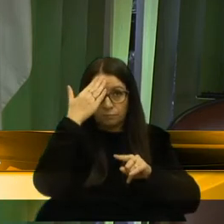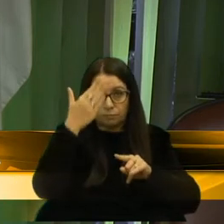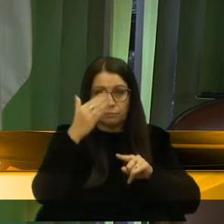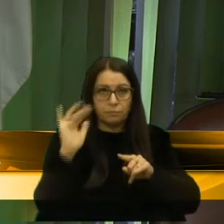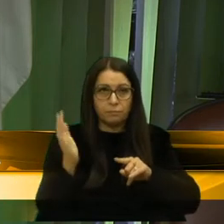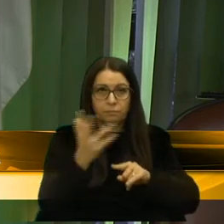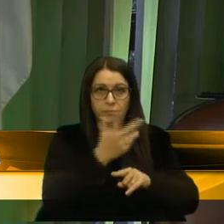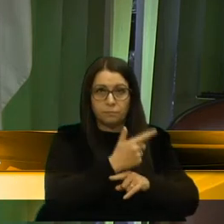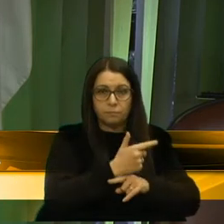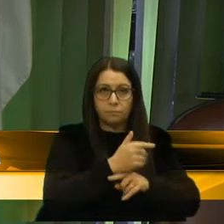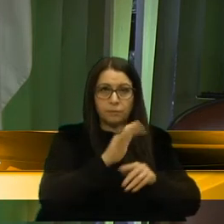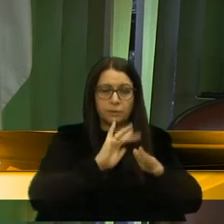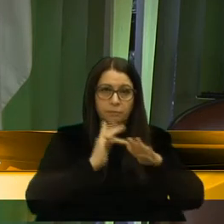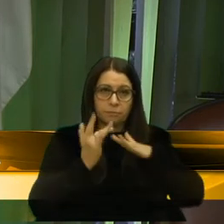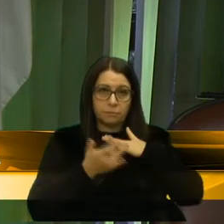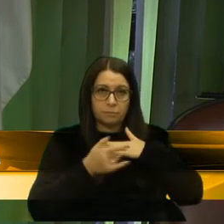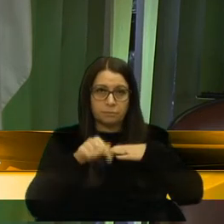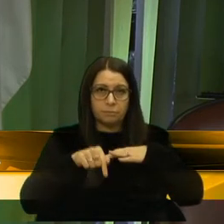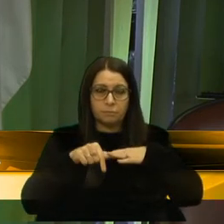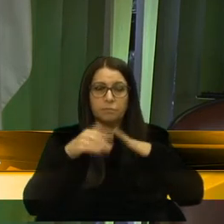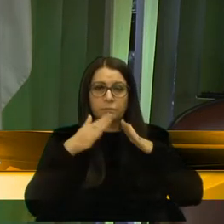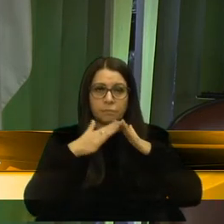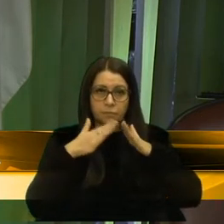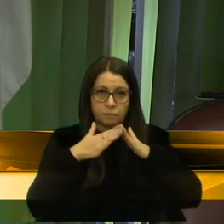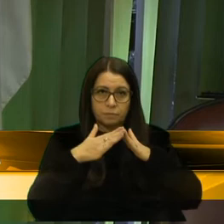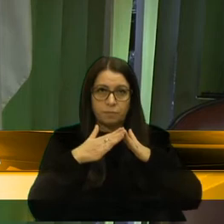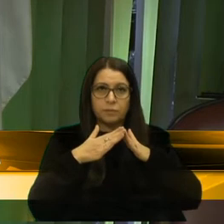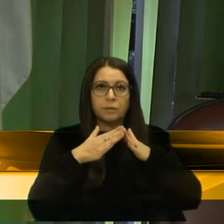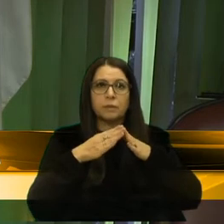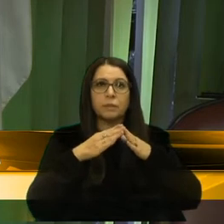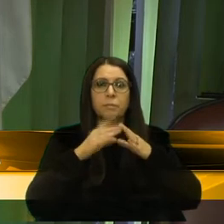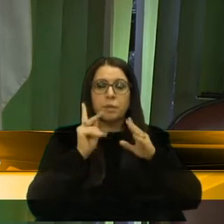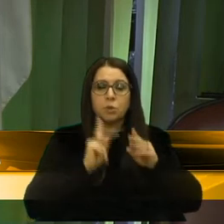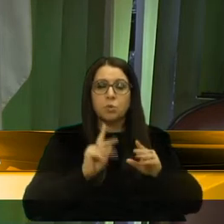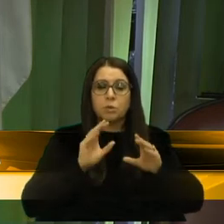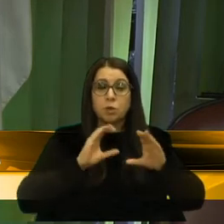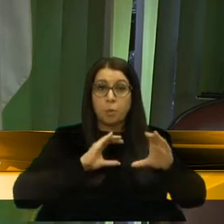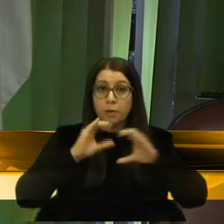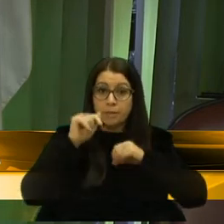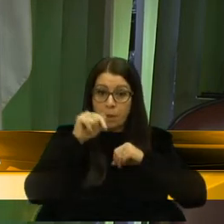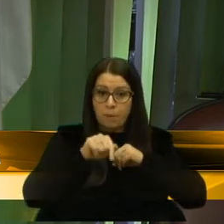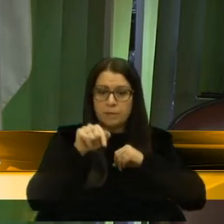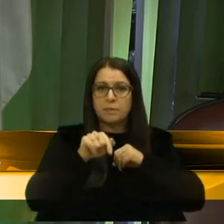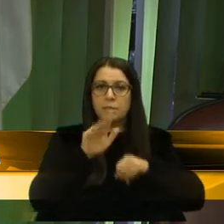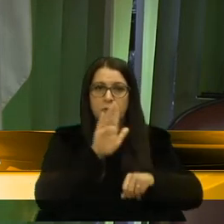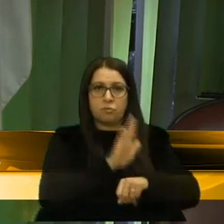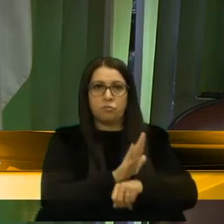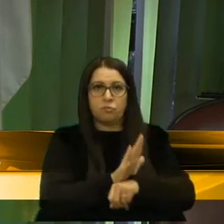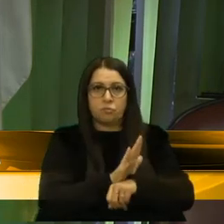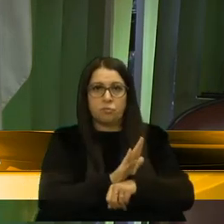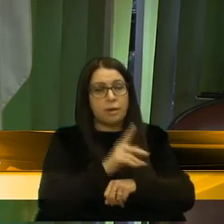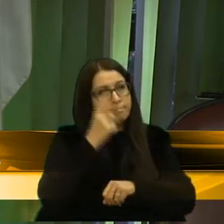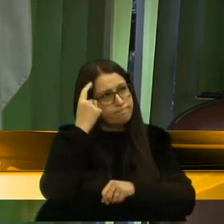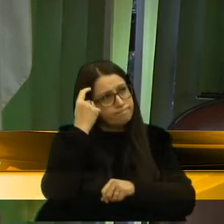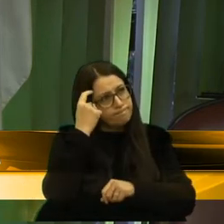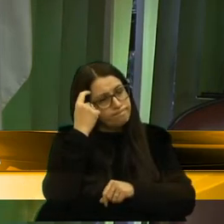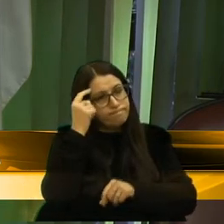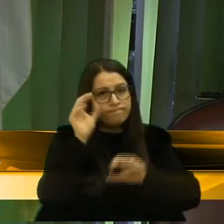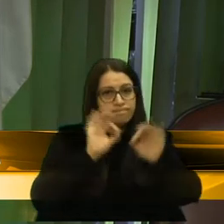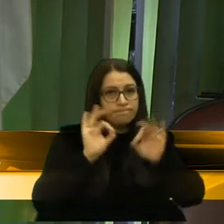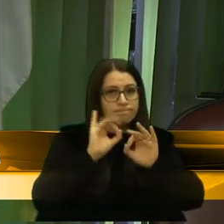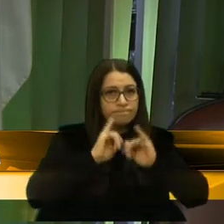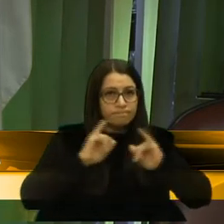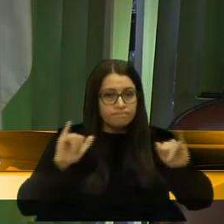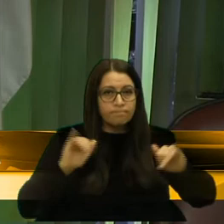toda a imprensa aqui da casa, o pessoal da comunicação que nos ajudou a pensar e elaborar essa